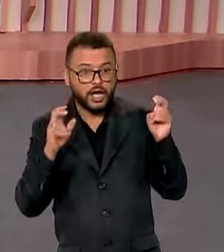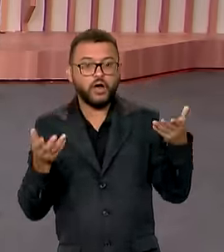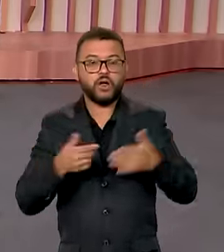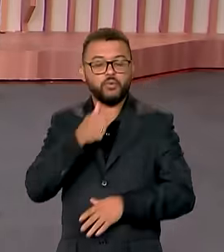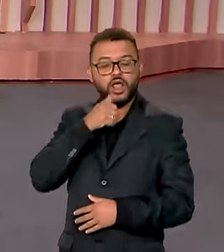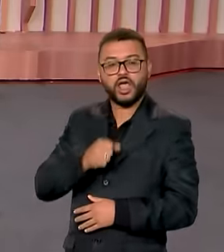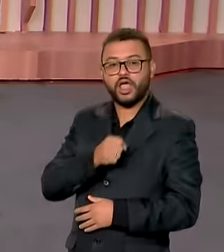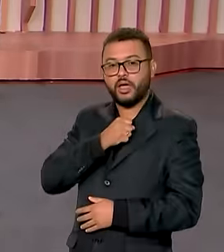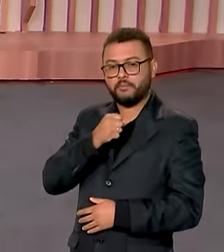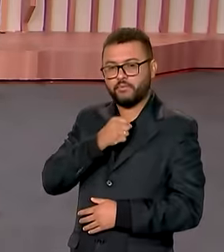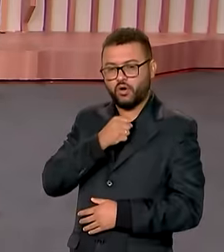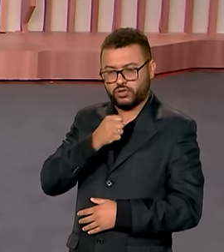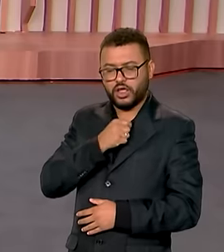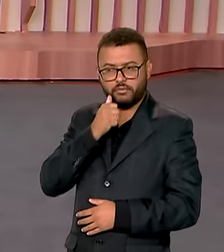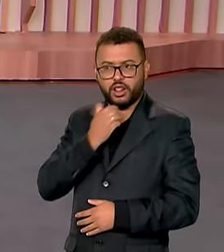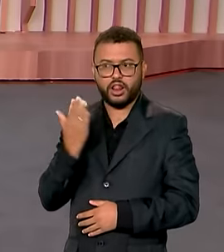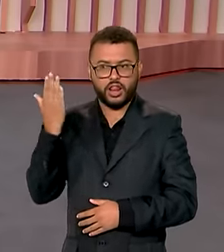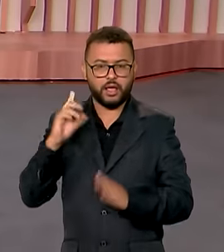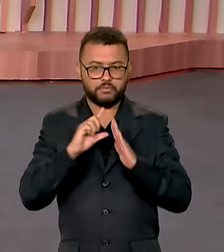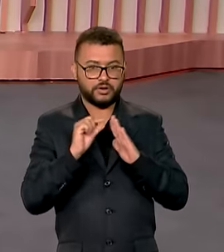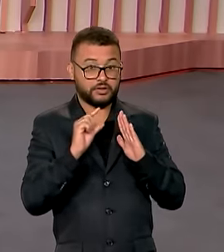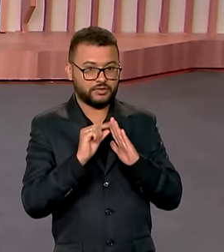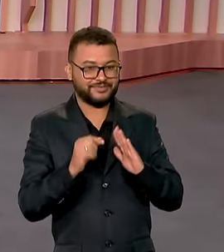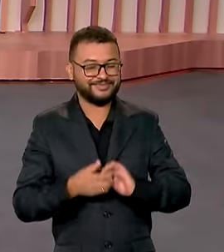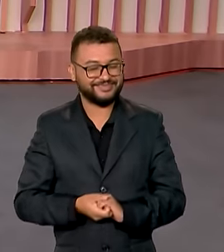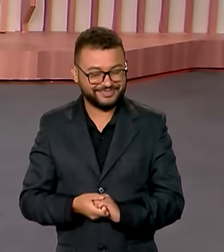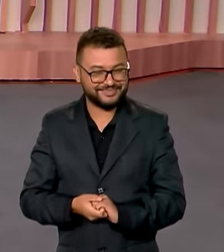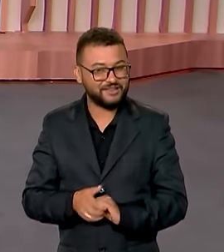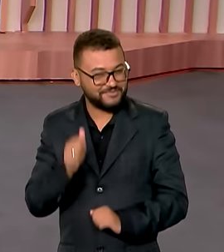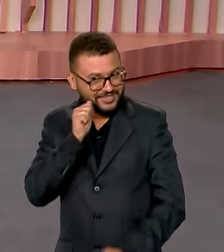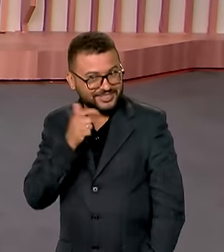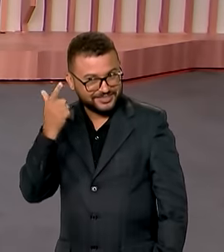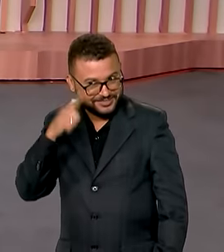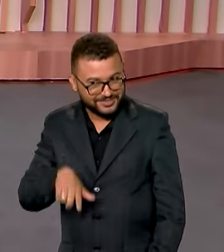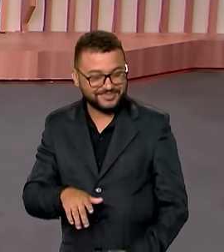repórter Jéssica Gonçalves, que está lá no Palácio do Planalto. Fico com você de novo, Jéssica.